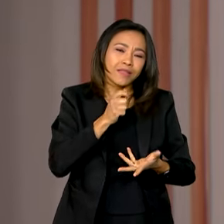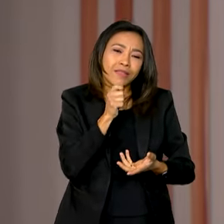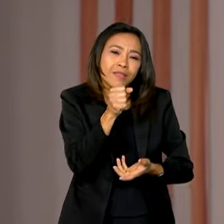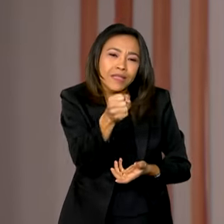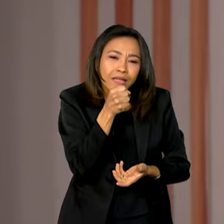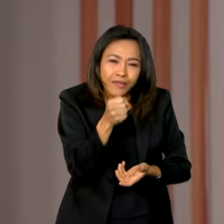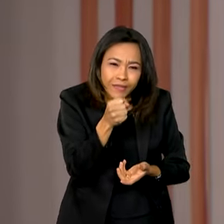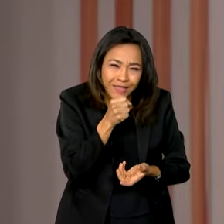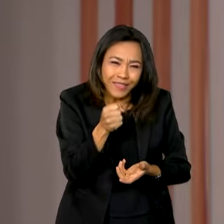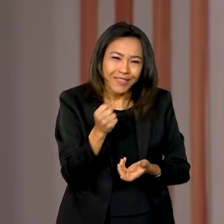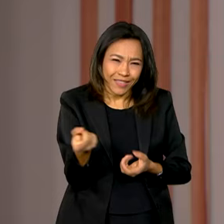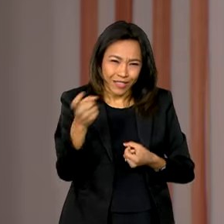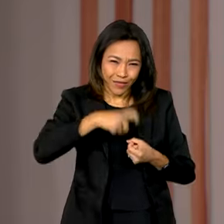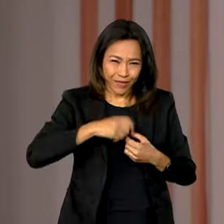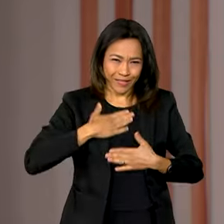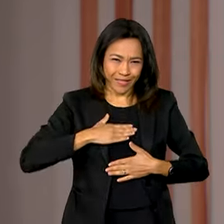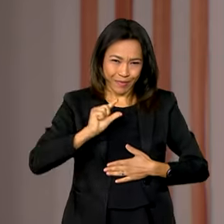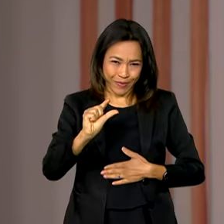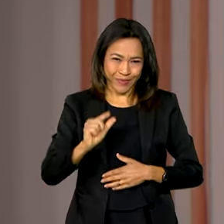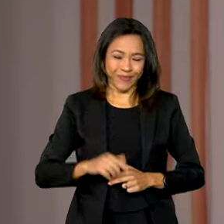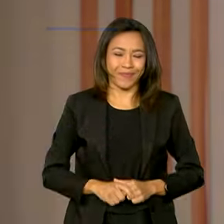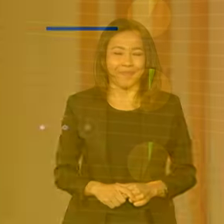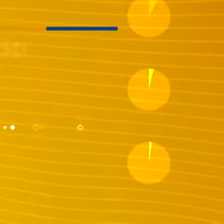Ministro. A gente volta já já.